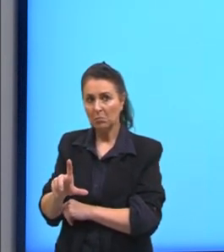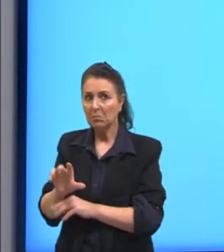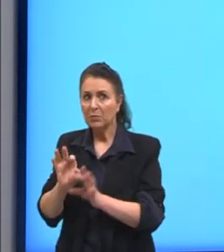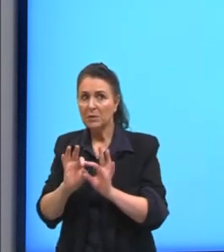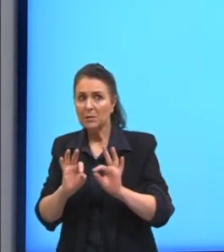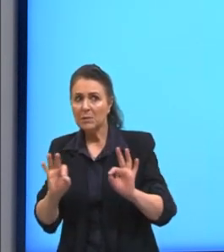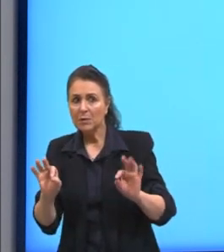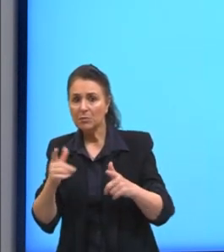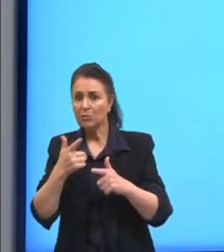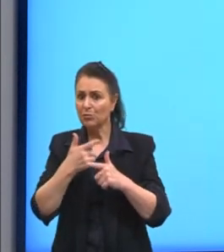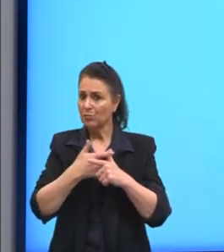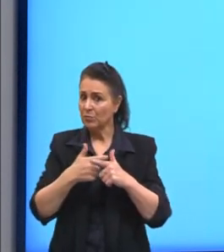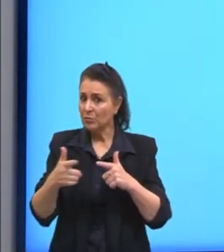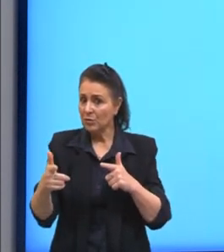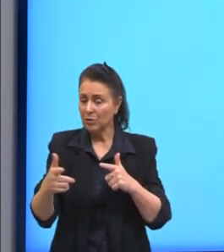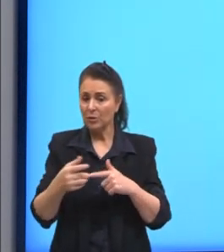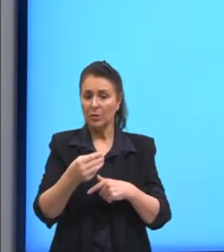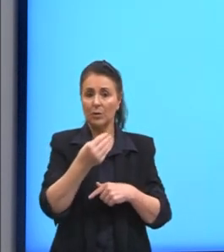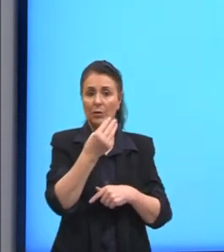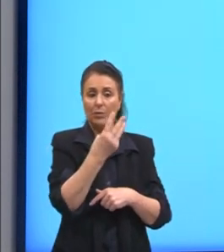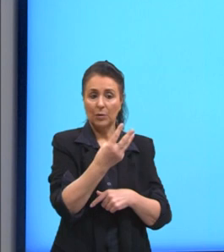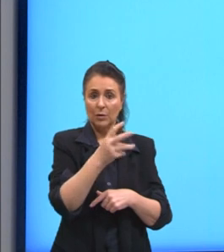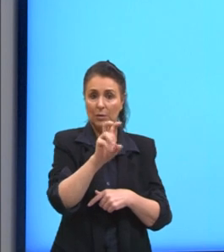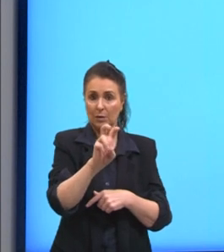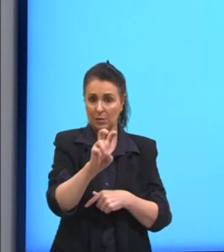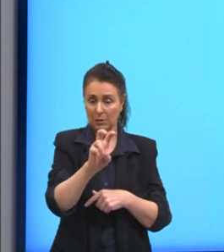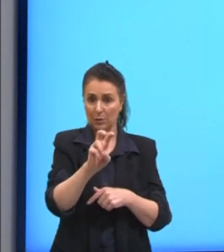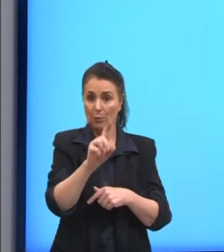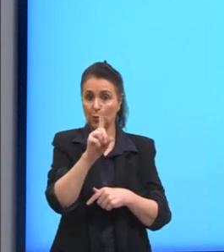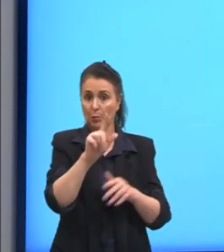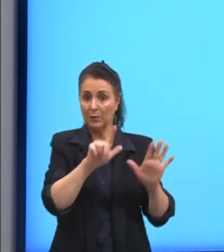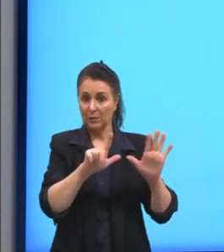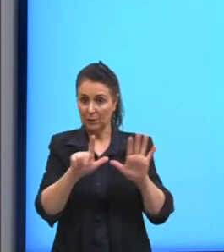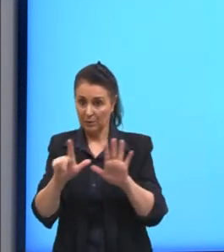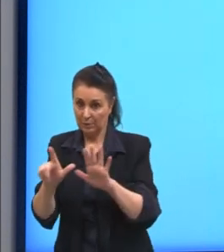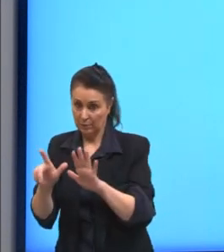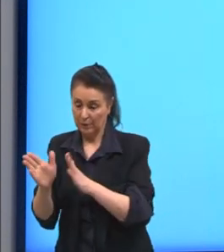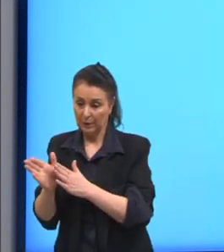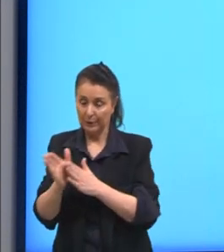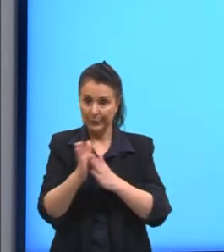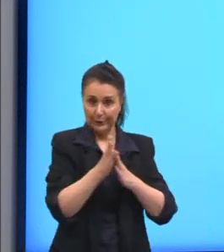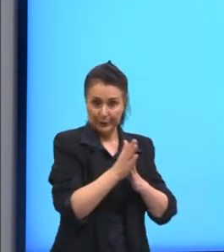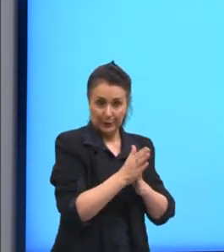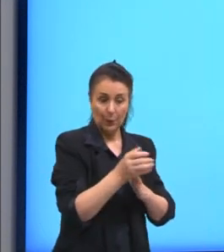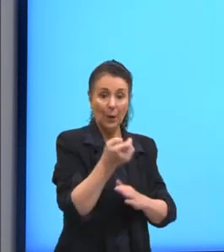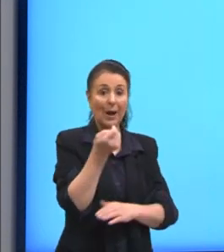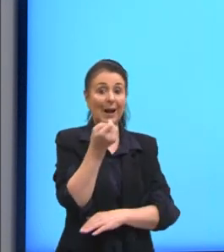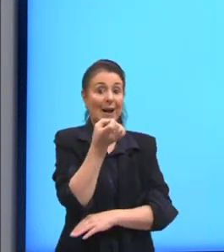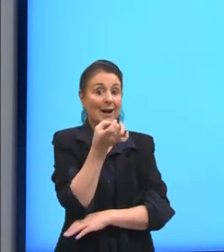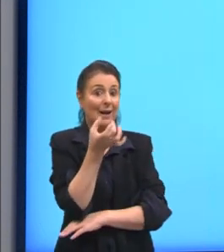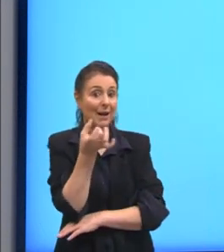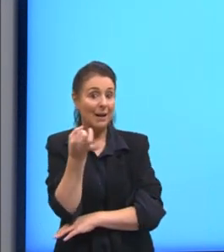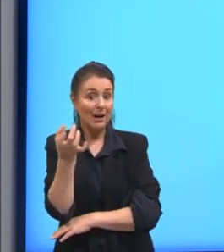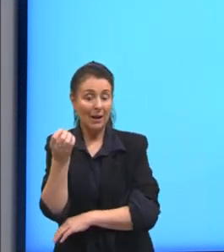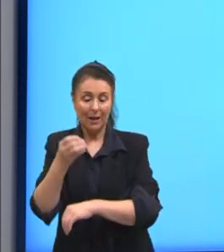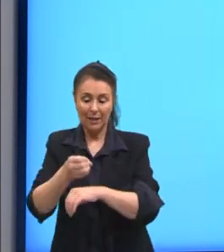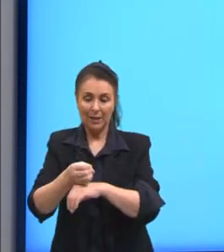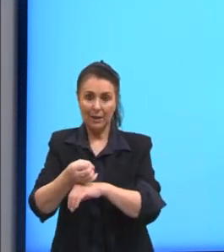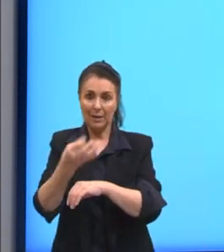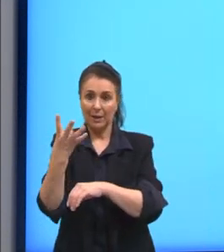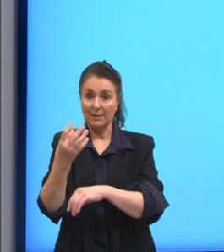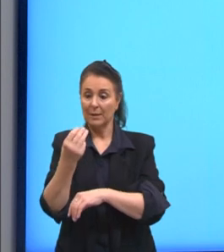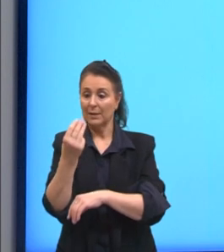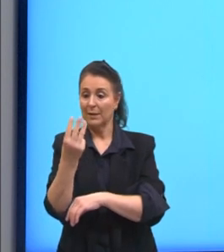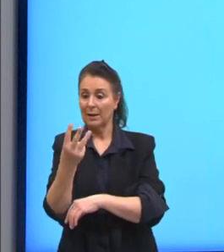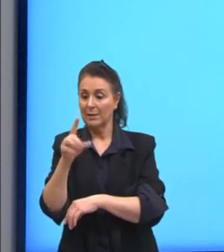fazer a divisão. 35 unidades por semana, sendo que cada taça representa 3,6.